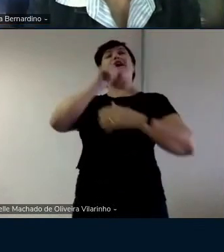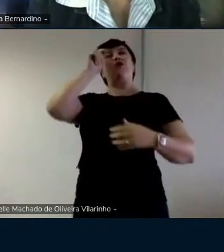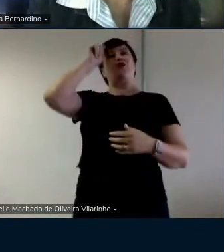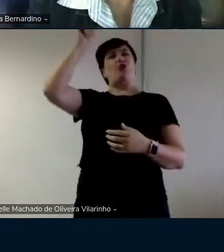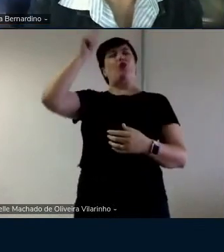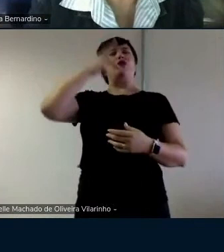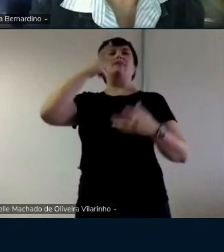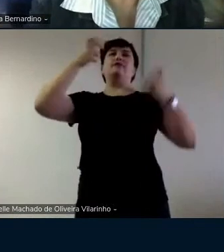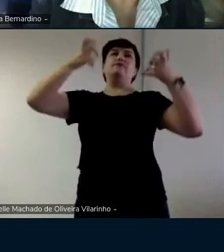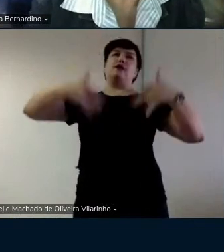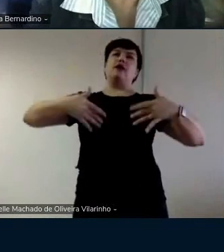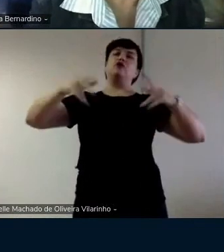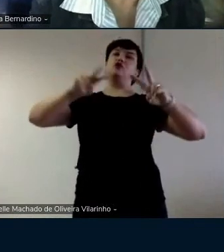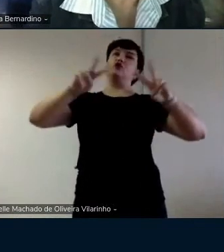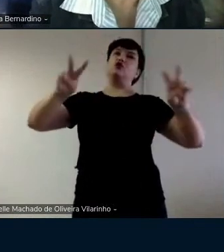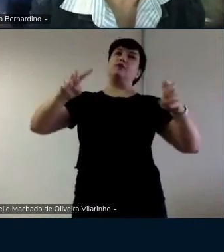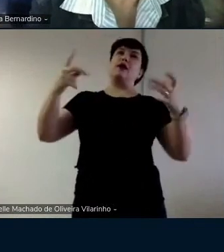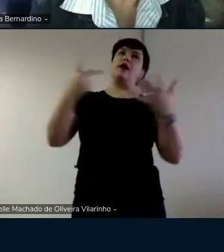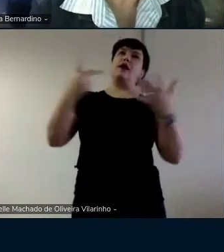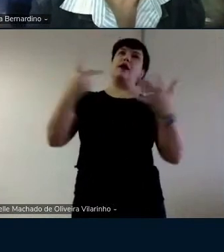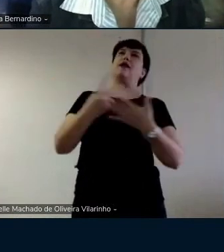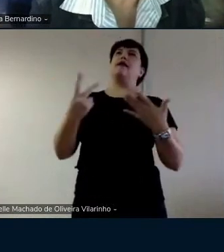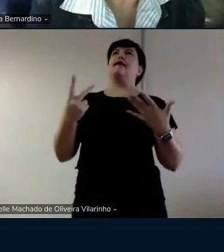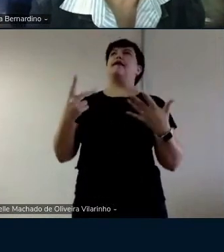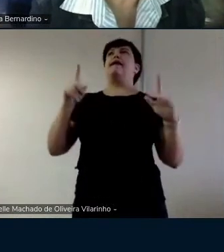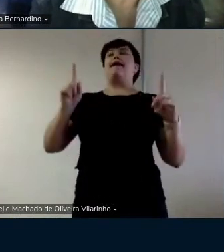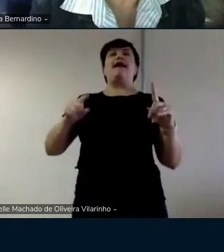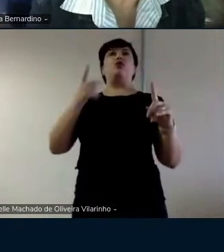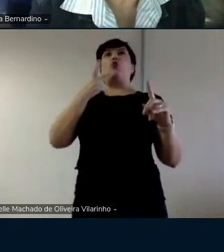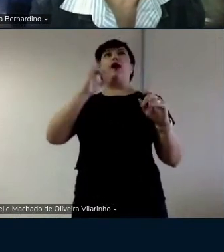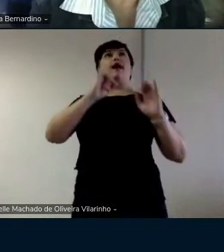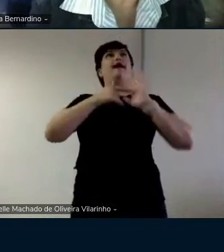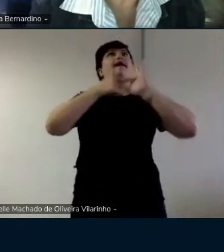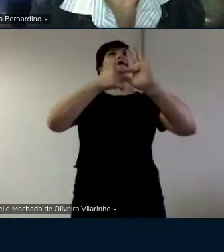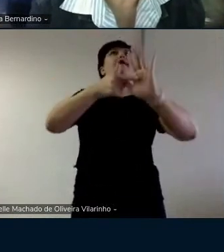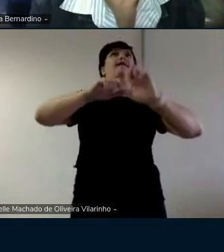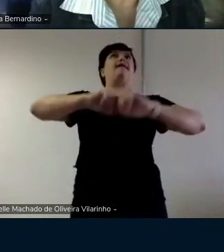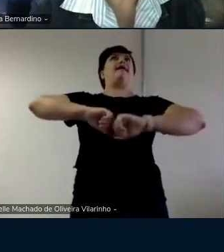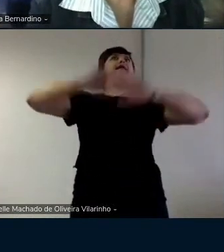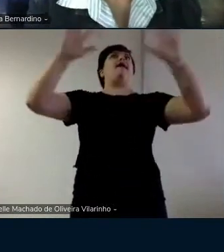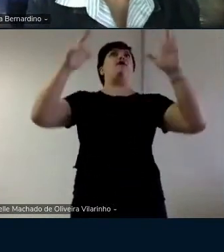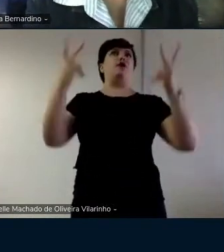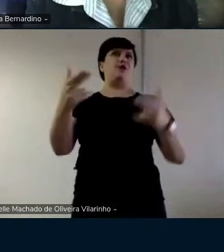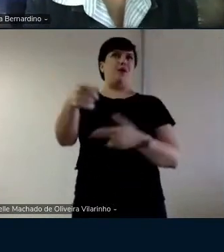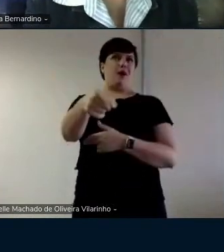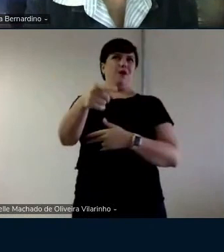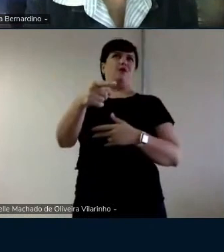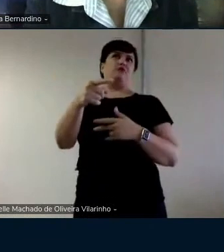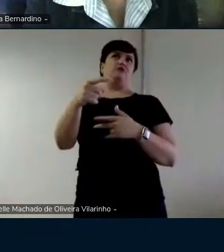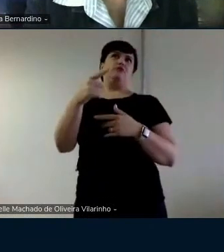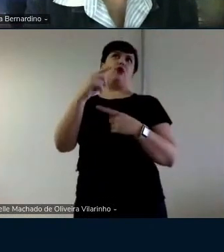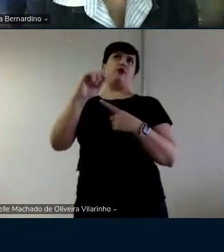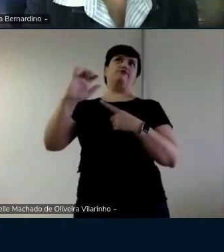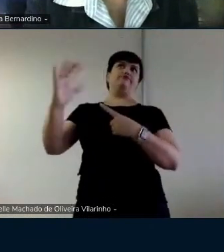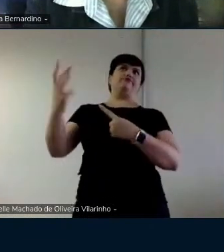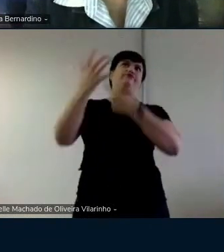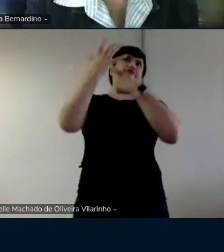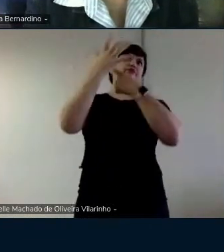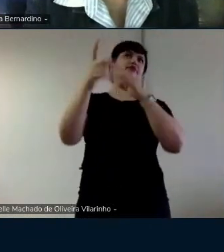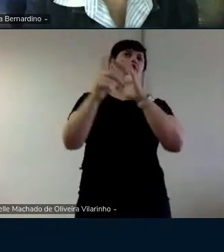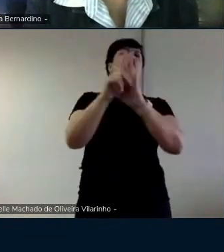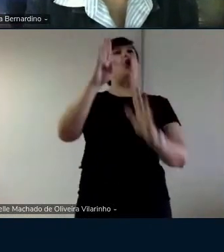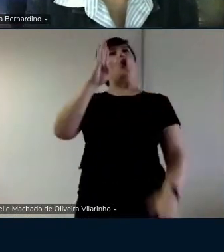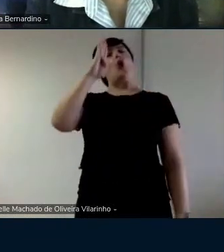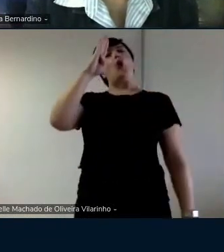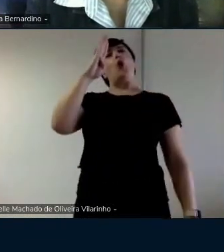nesses casos que não são tão explícitos, como o exemplo que a senhora deu, né? Que foi totalmente motivada essa criação do